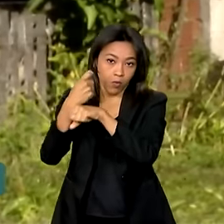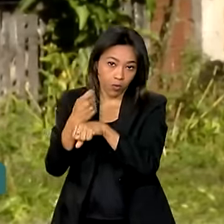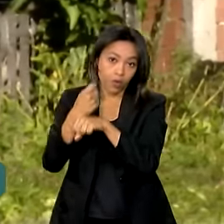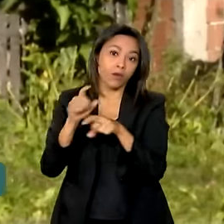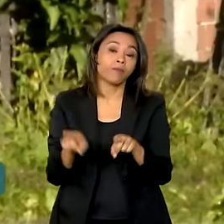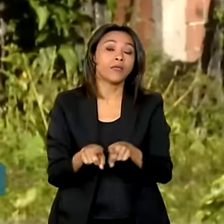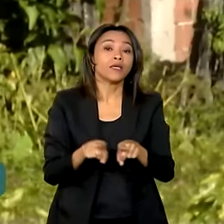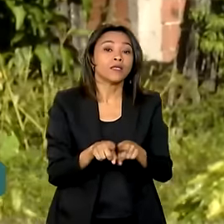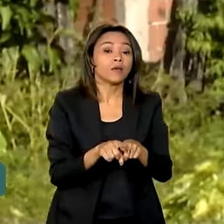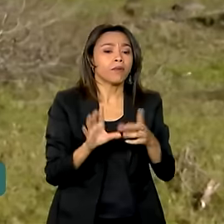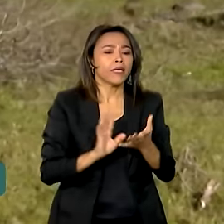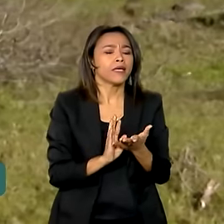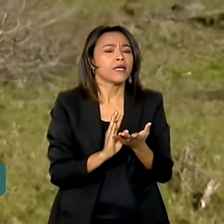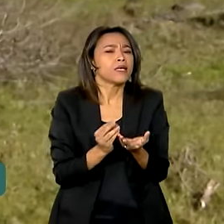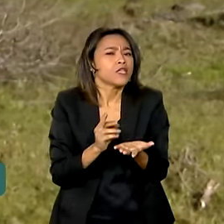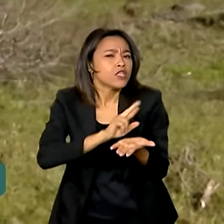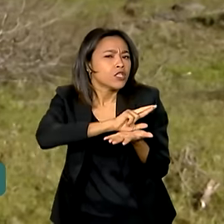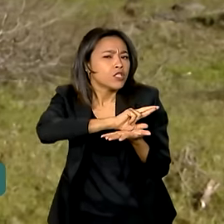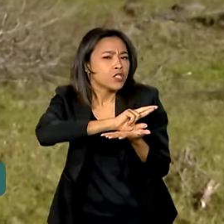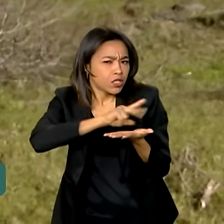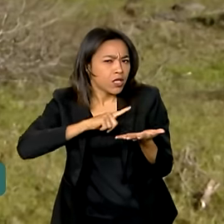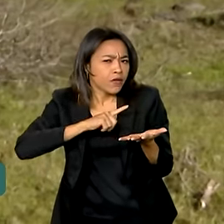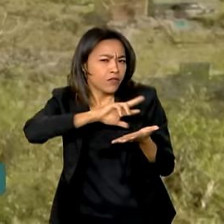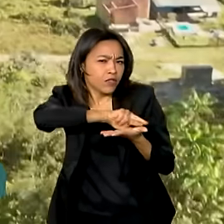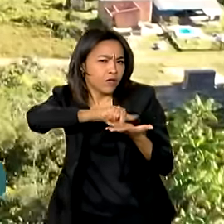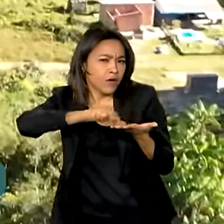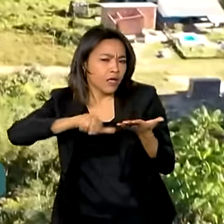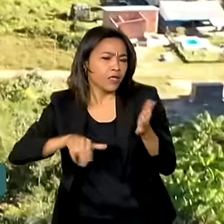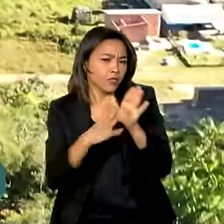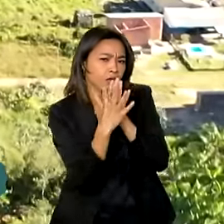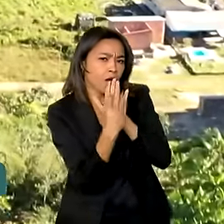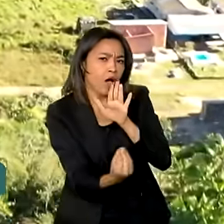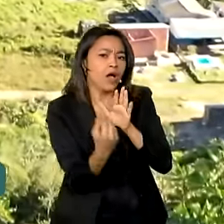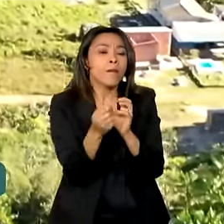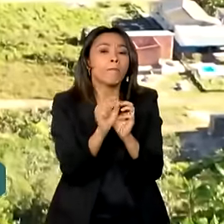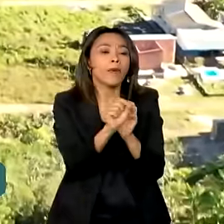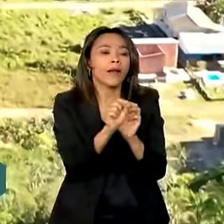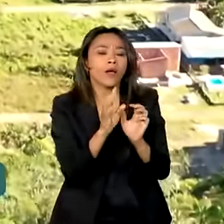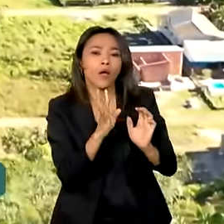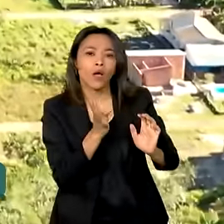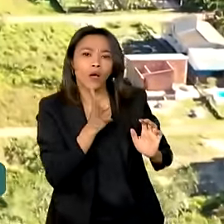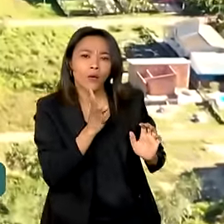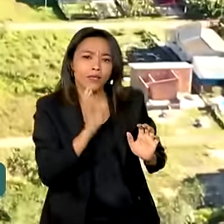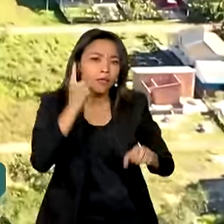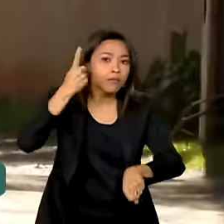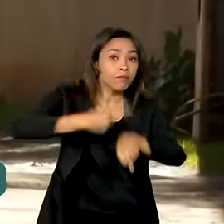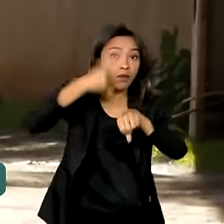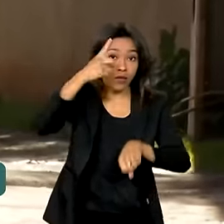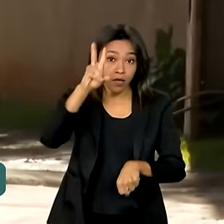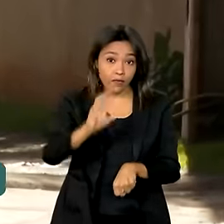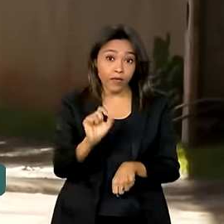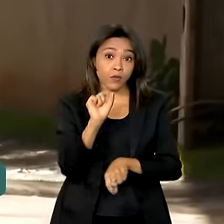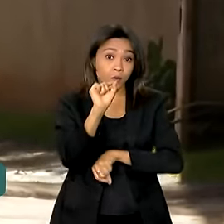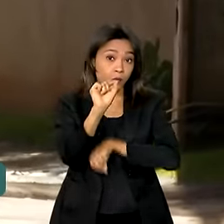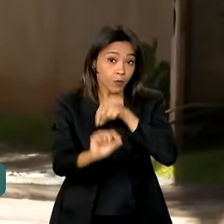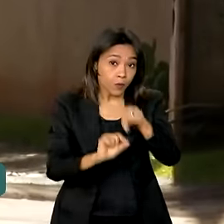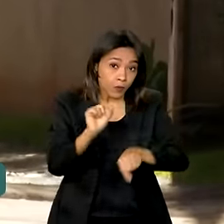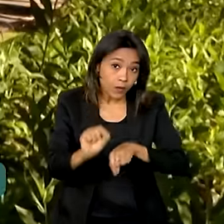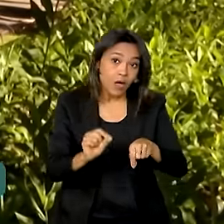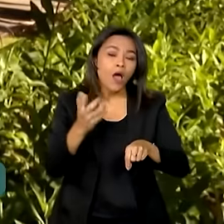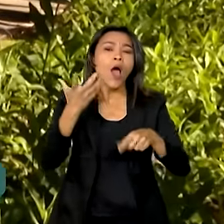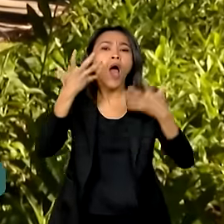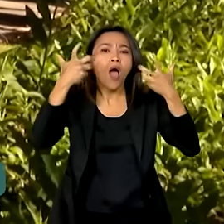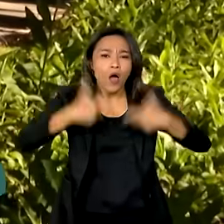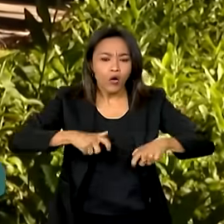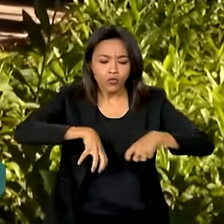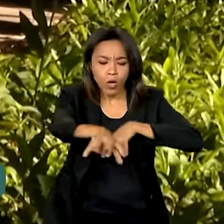diferentes formatos que permite a todos os usuários conhecerem pela primeira vez a distribuição espacial,